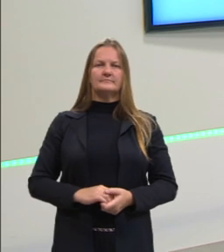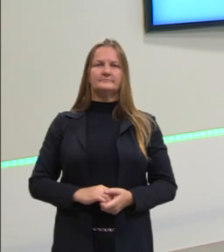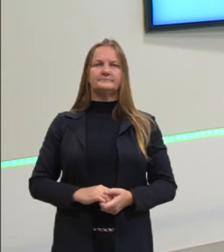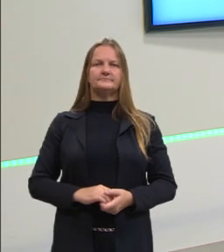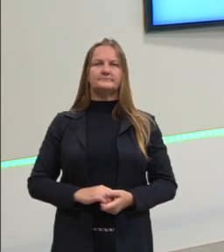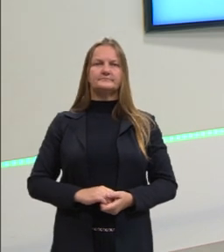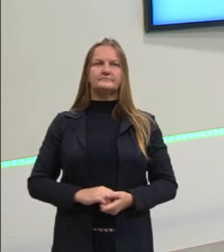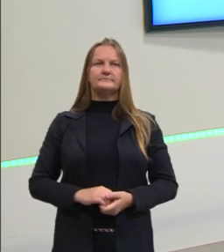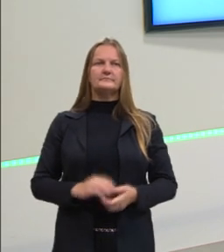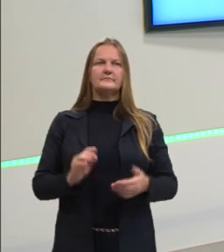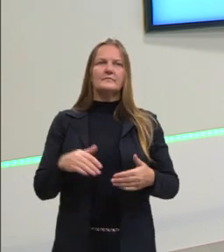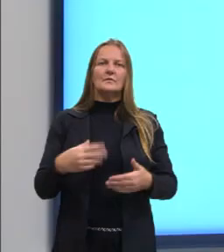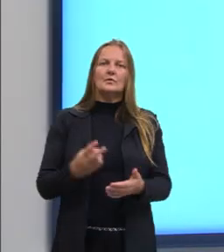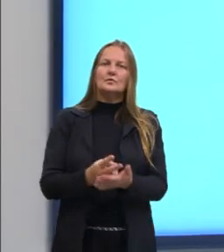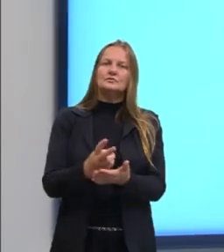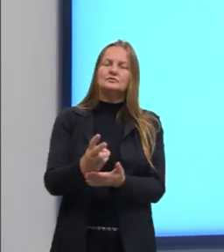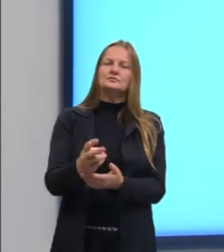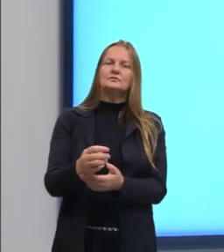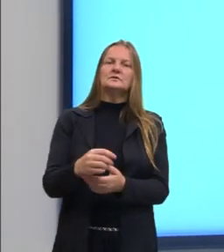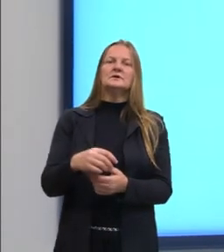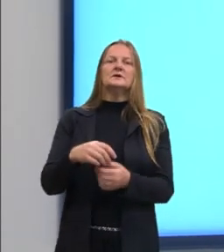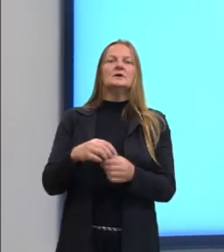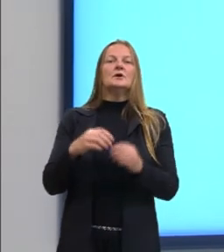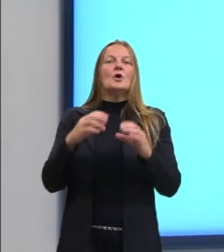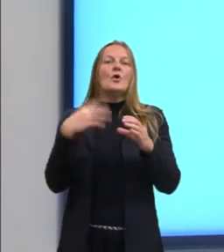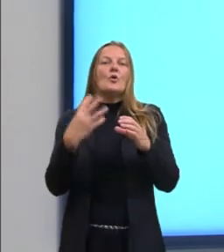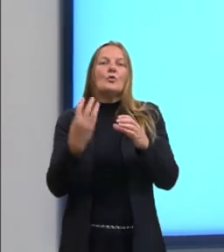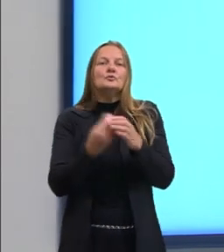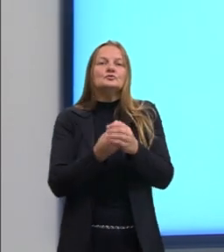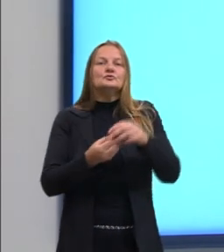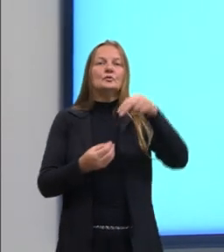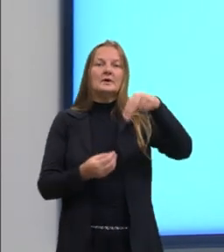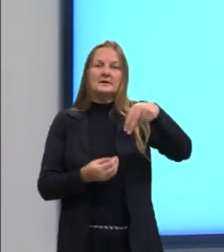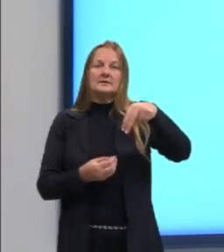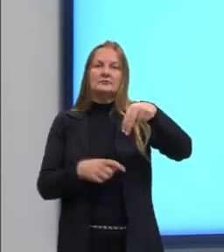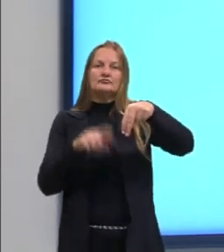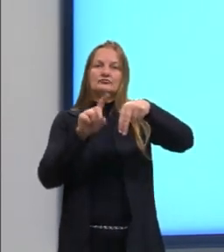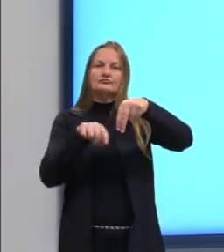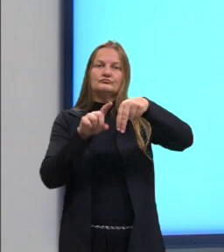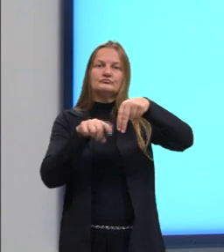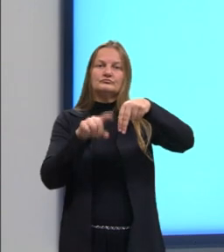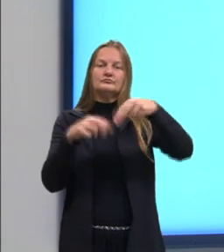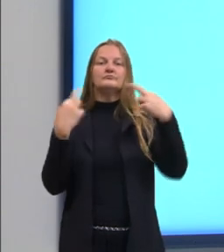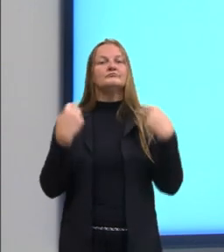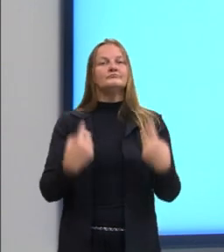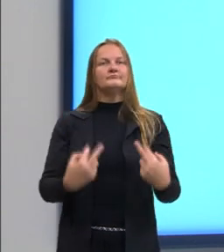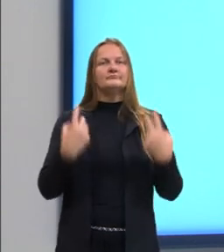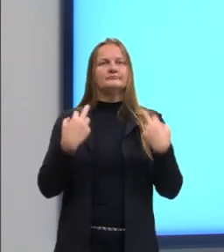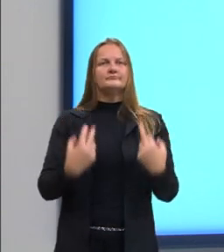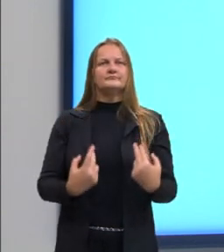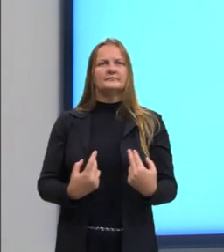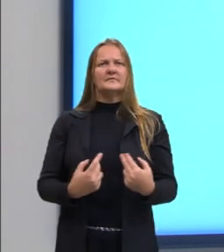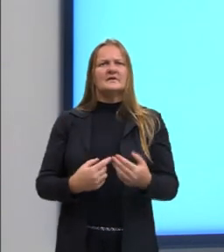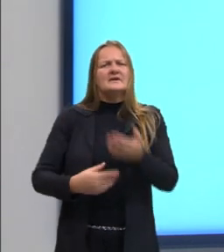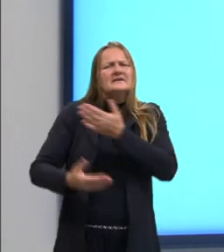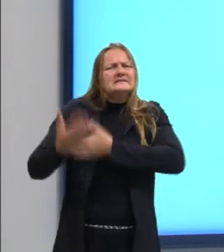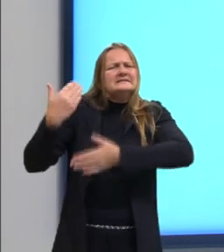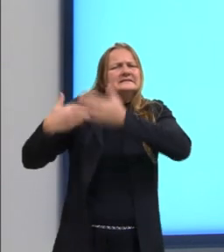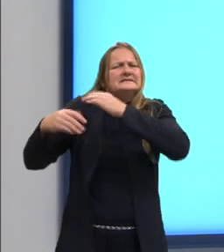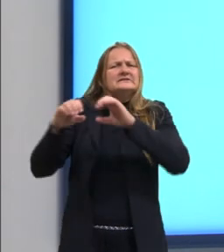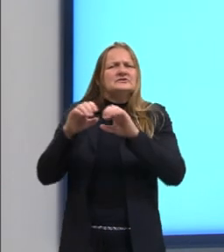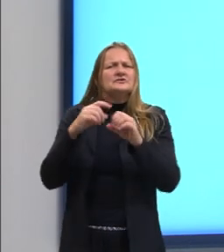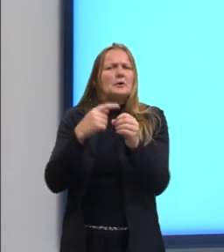Então, vamos lá. Conjunto N dos números naturais. No estágio das civilizações primitivas,